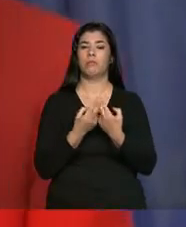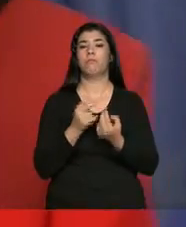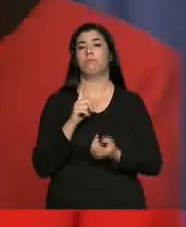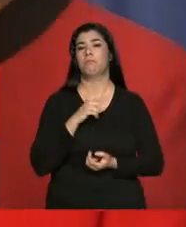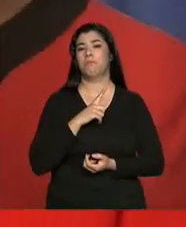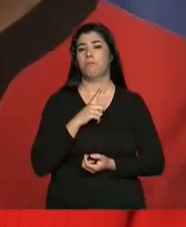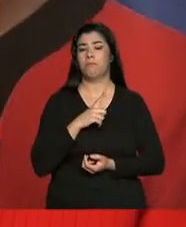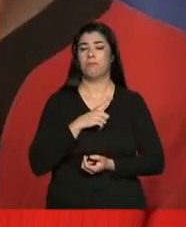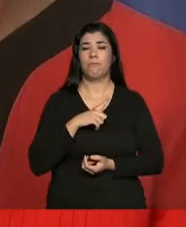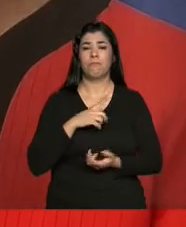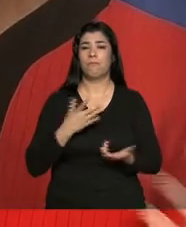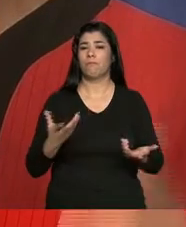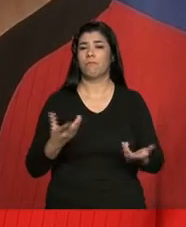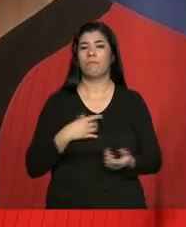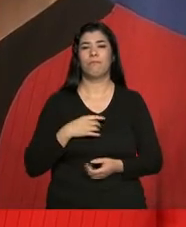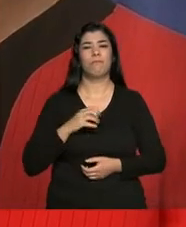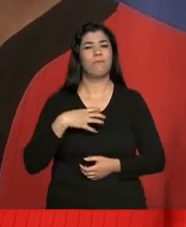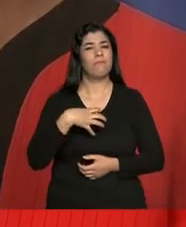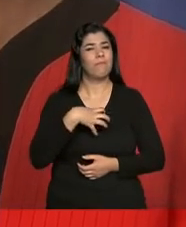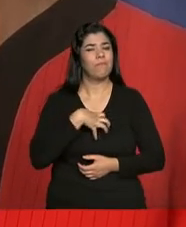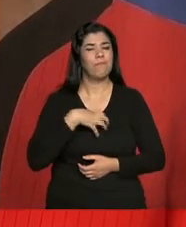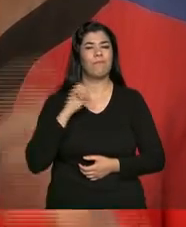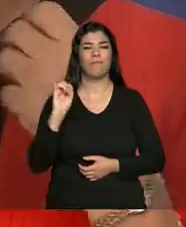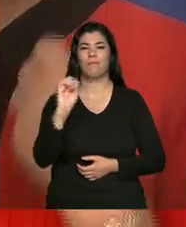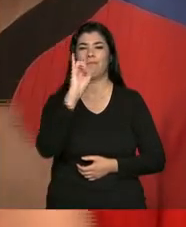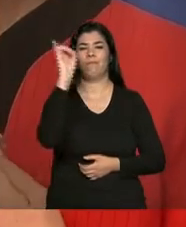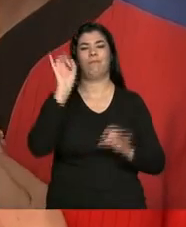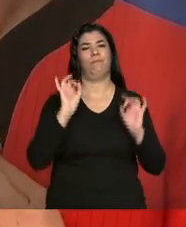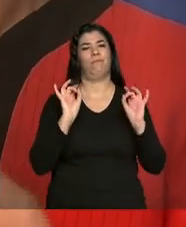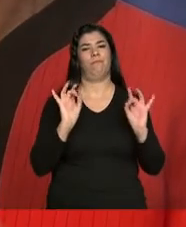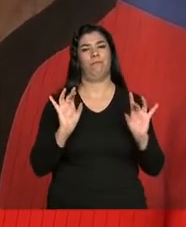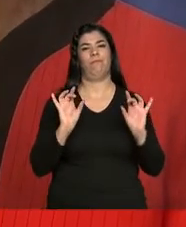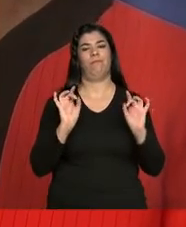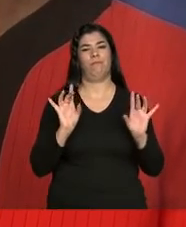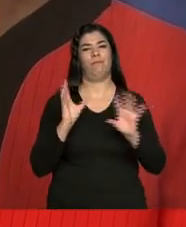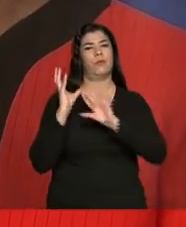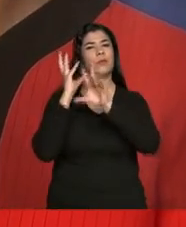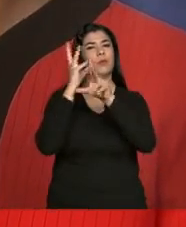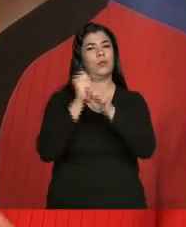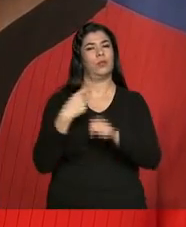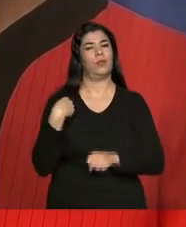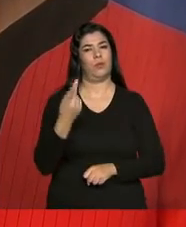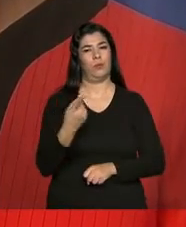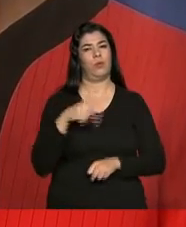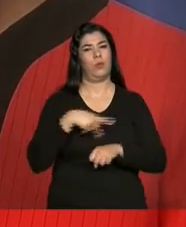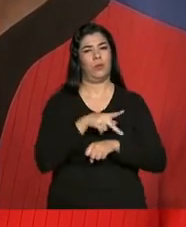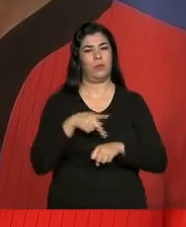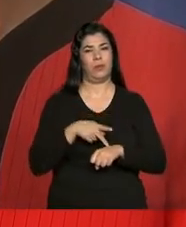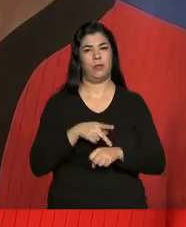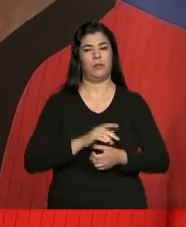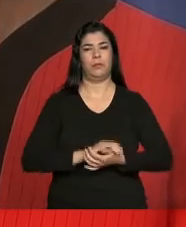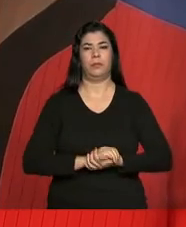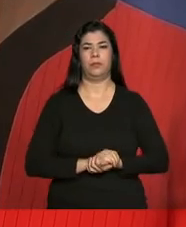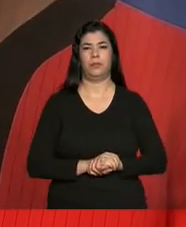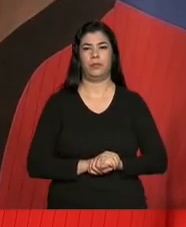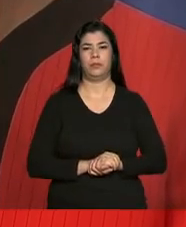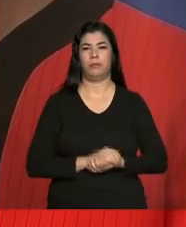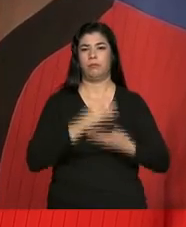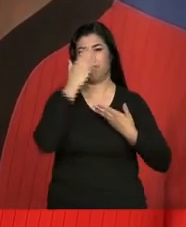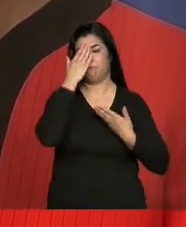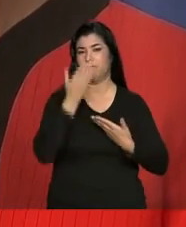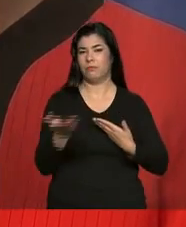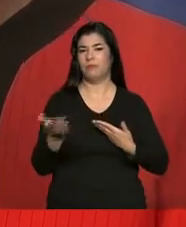significativa história para nossos países. Obrigado.